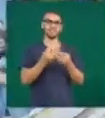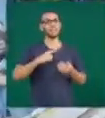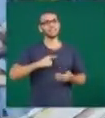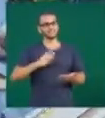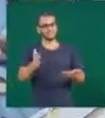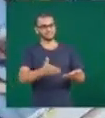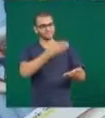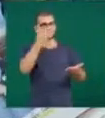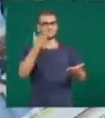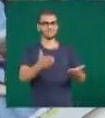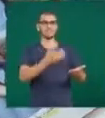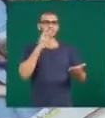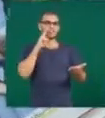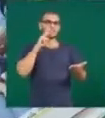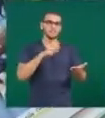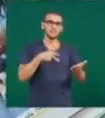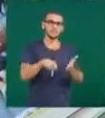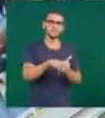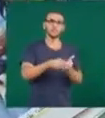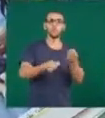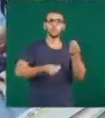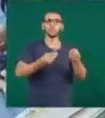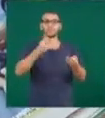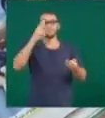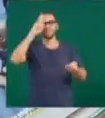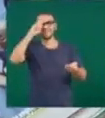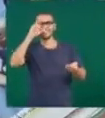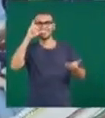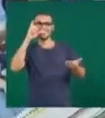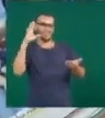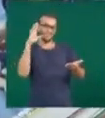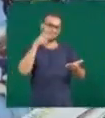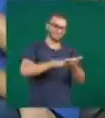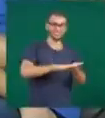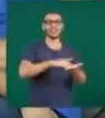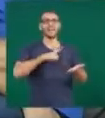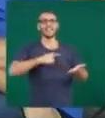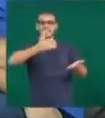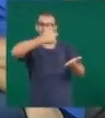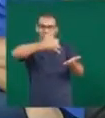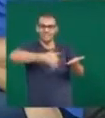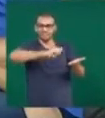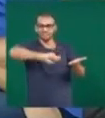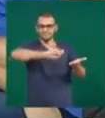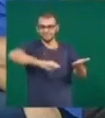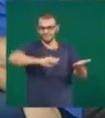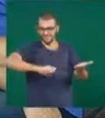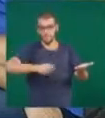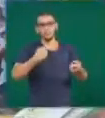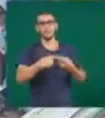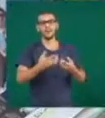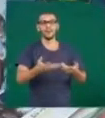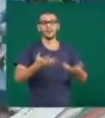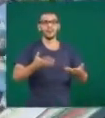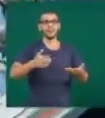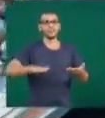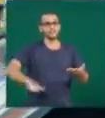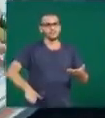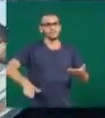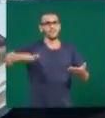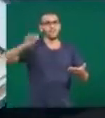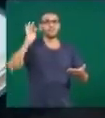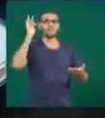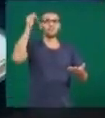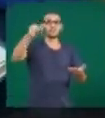tudo, desde quando o Dani era bem pequeno. Tem até descrição das fotos, pois quer que o filho tenha boas memórias de como foram